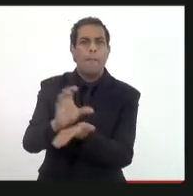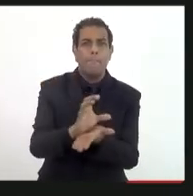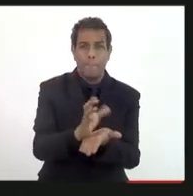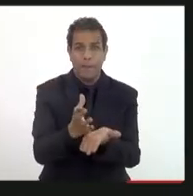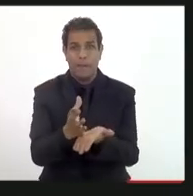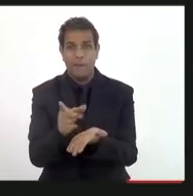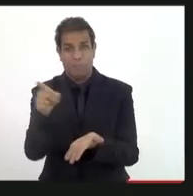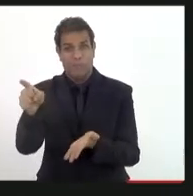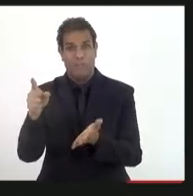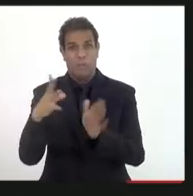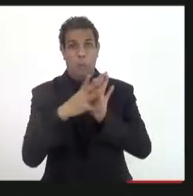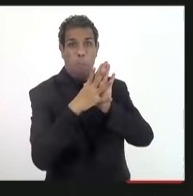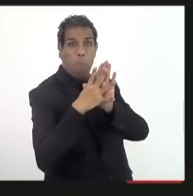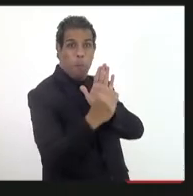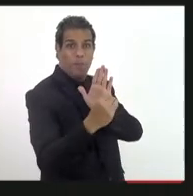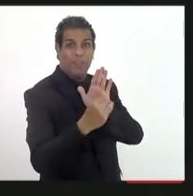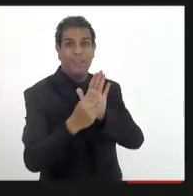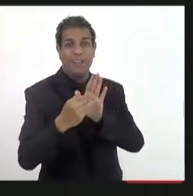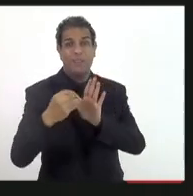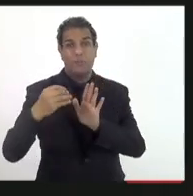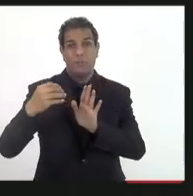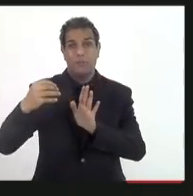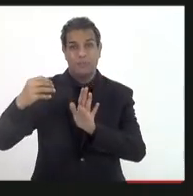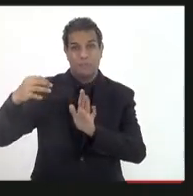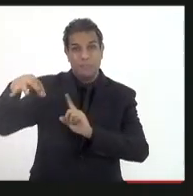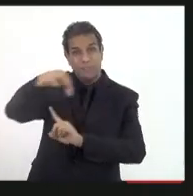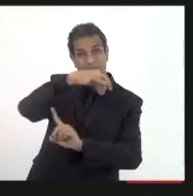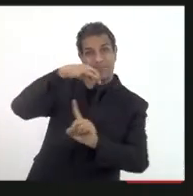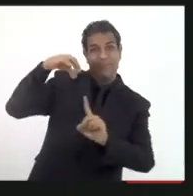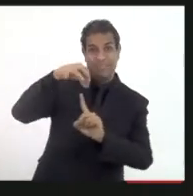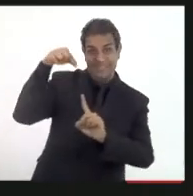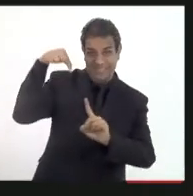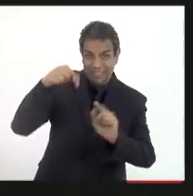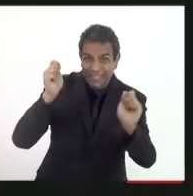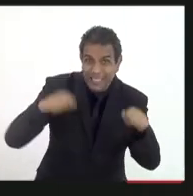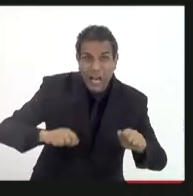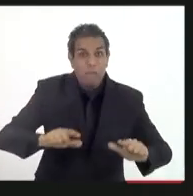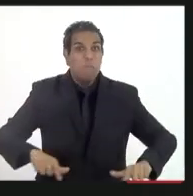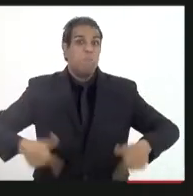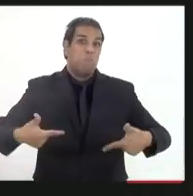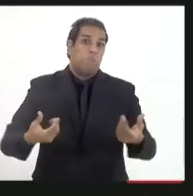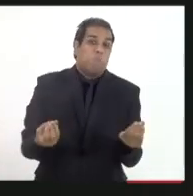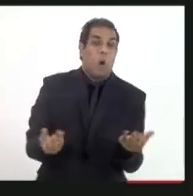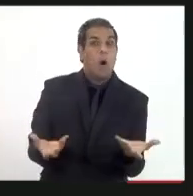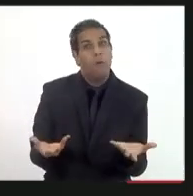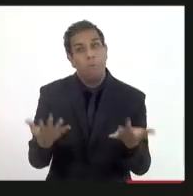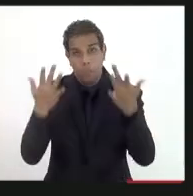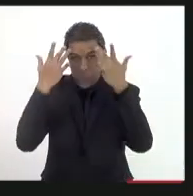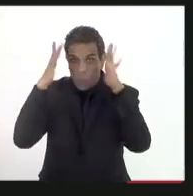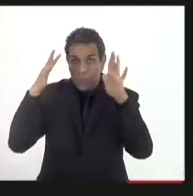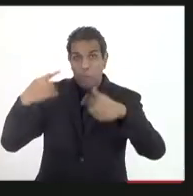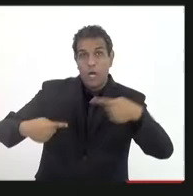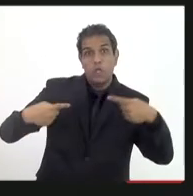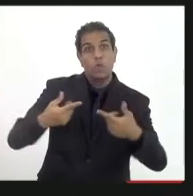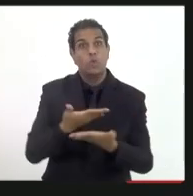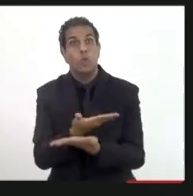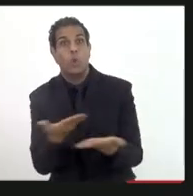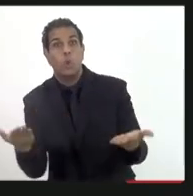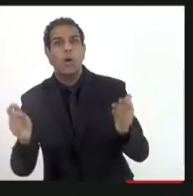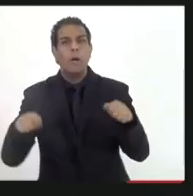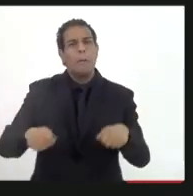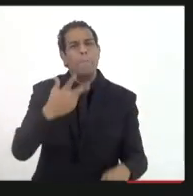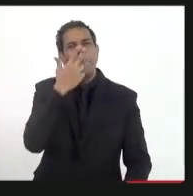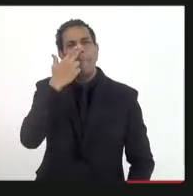modelo do Espírito Santo, do Fundo Soberano do Capixaba, que